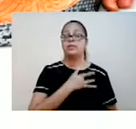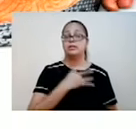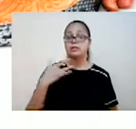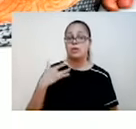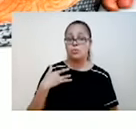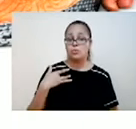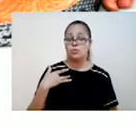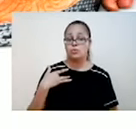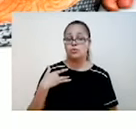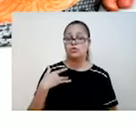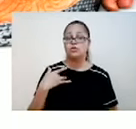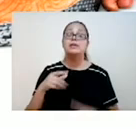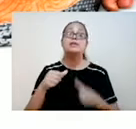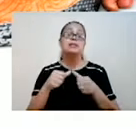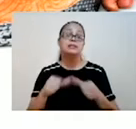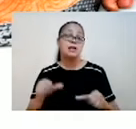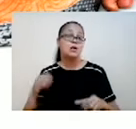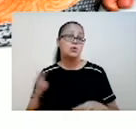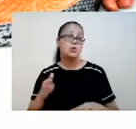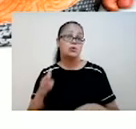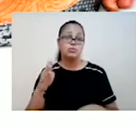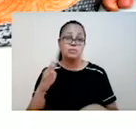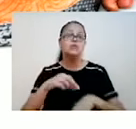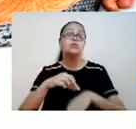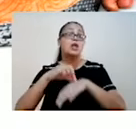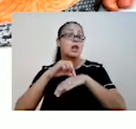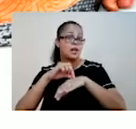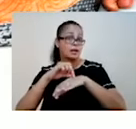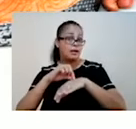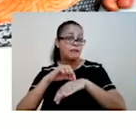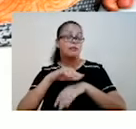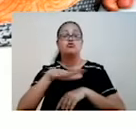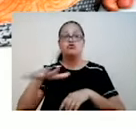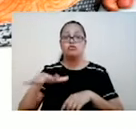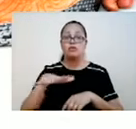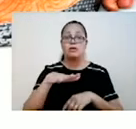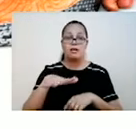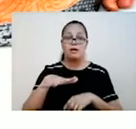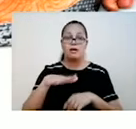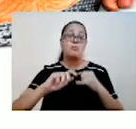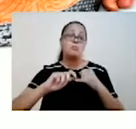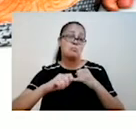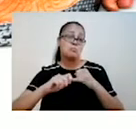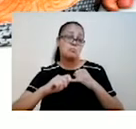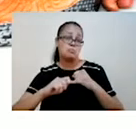geral, em alguns grãos, no leite, nos ovos, and so on. E assim por diante.